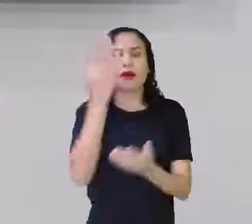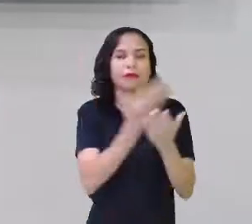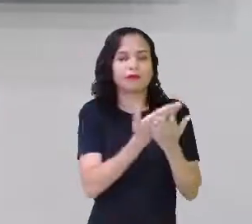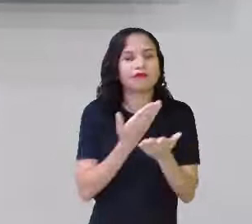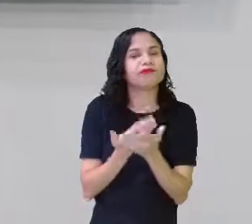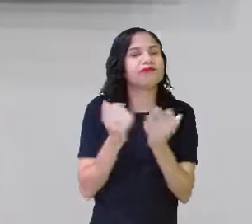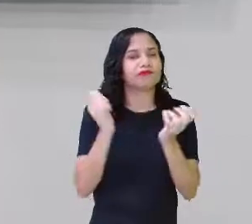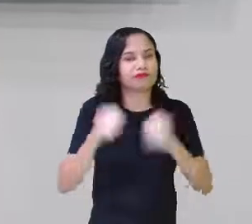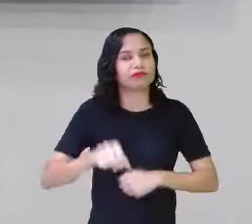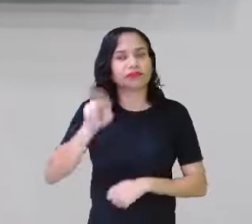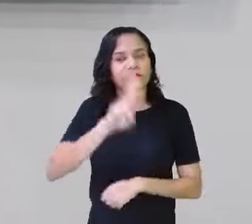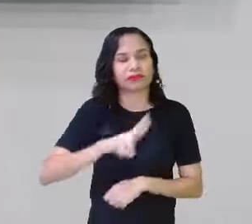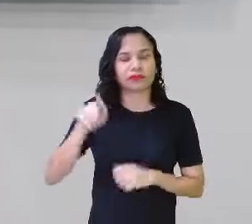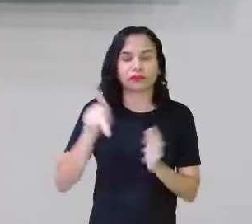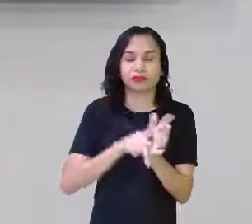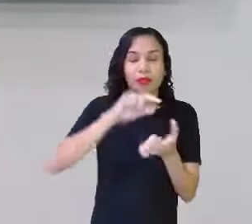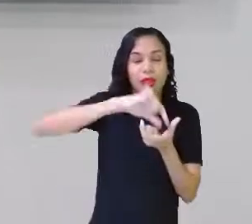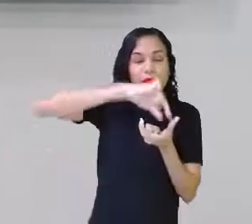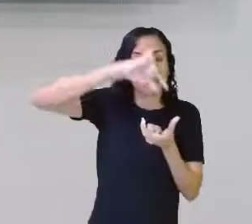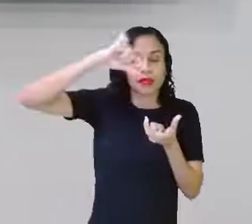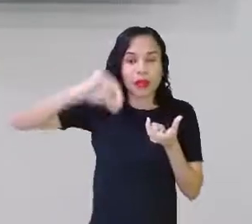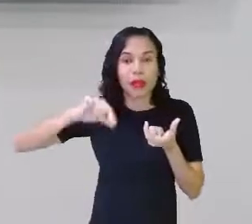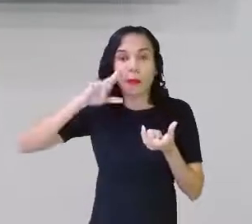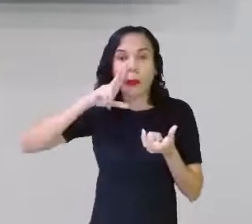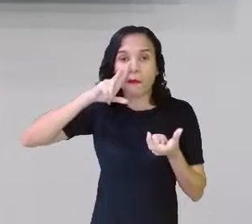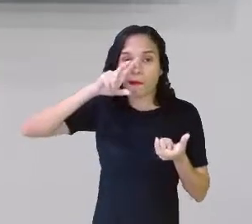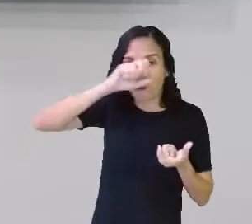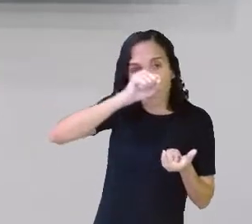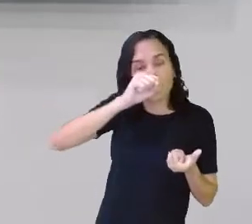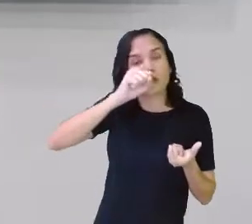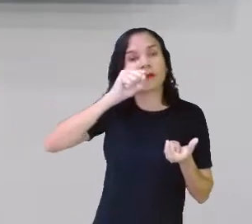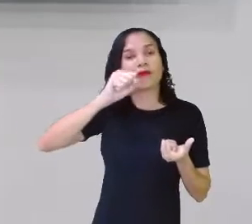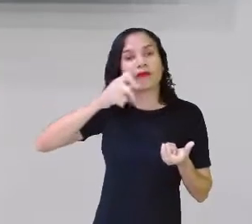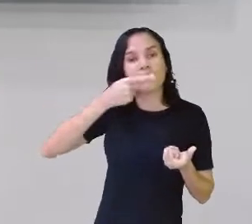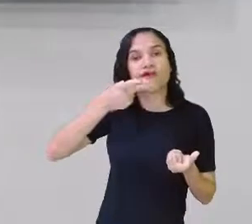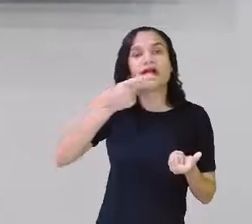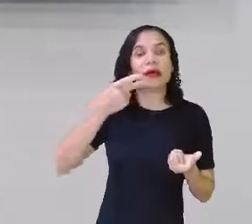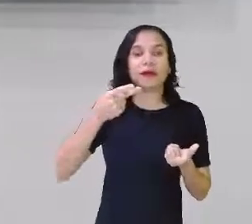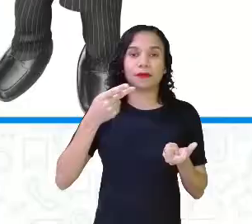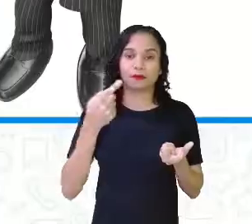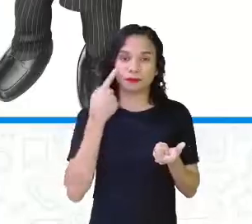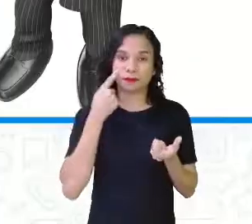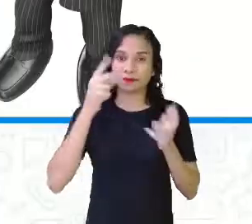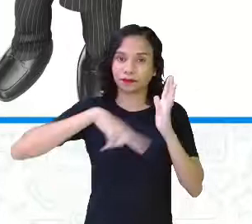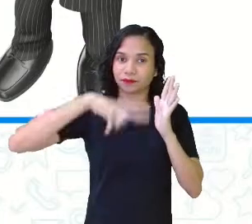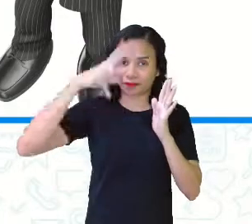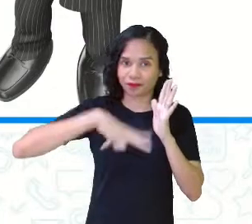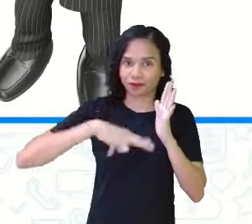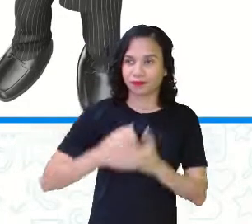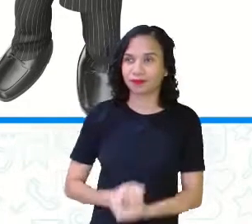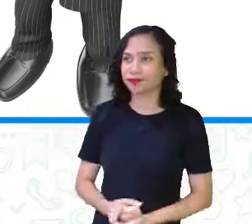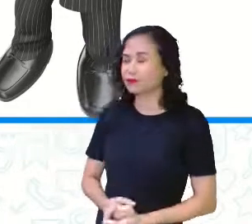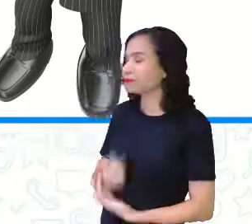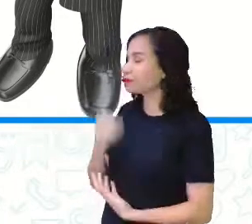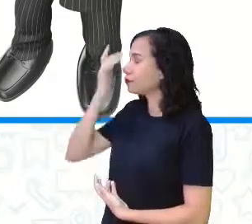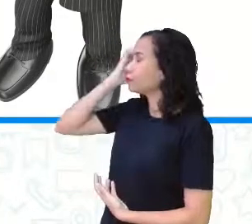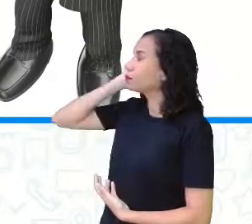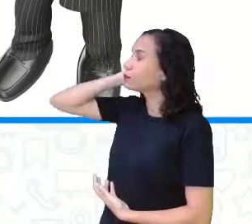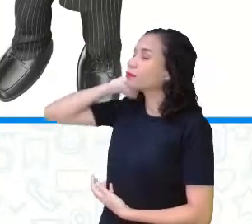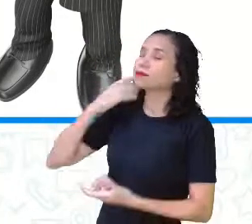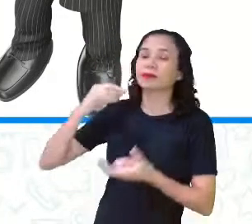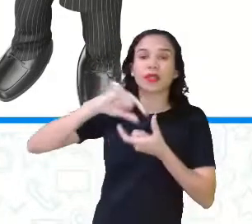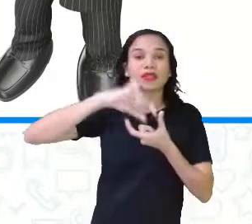estudar, você basta colocar que sílaba tônica é a sílaba mais forte da palavra. Mas vamos ler o conceito. Sílaba tônica